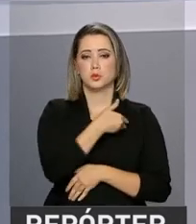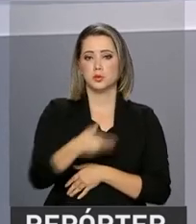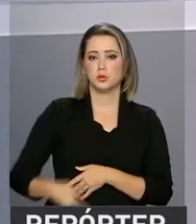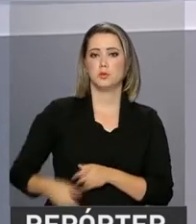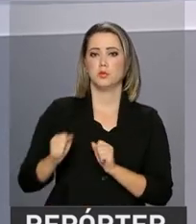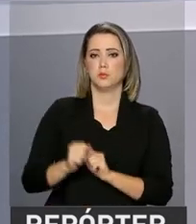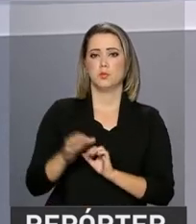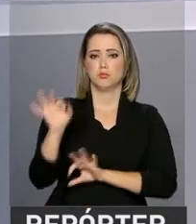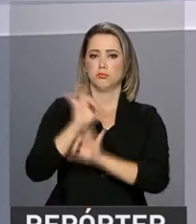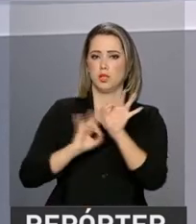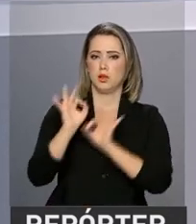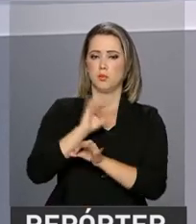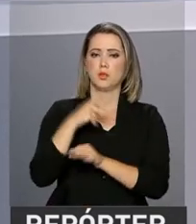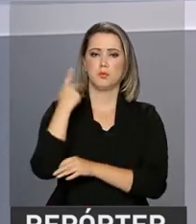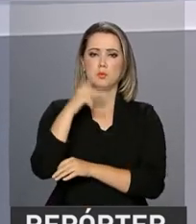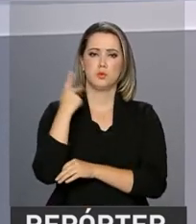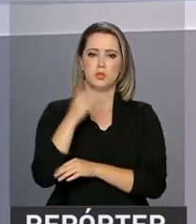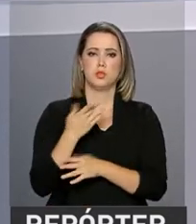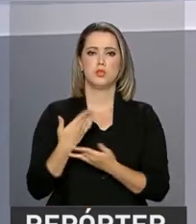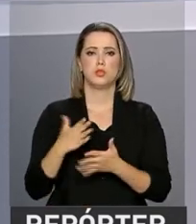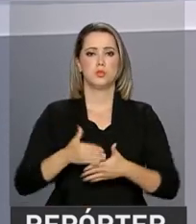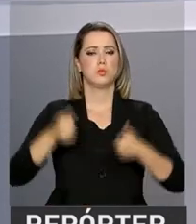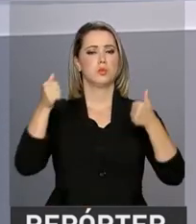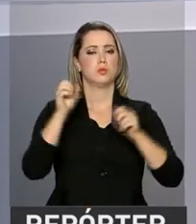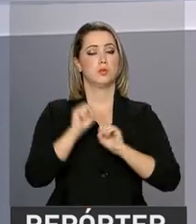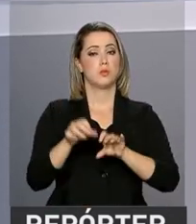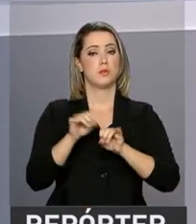políticas públicas de melhoria da educação.